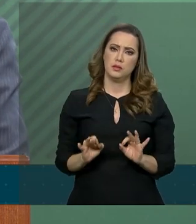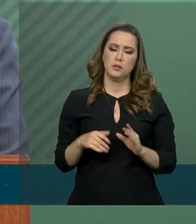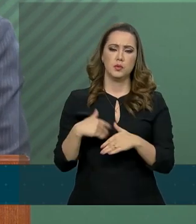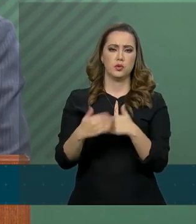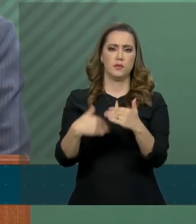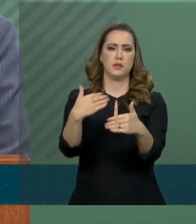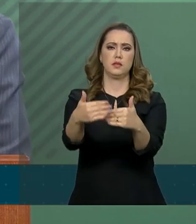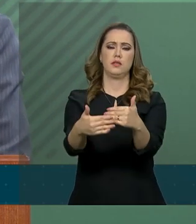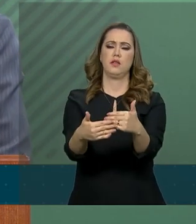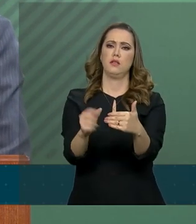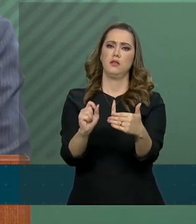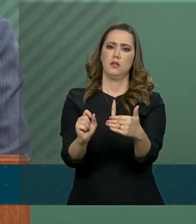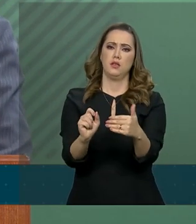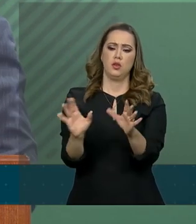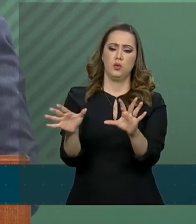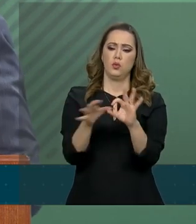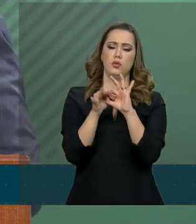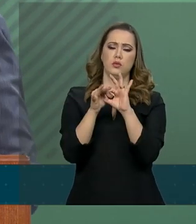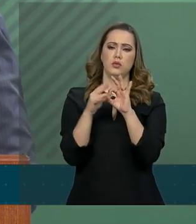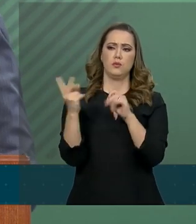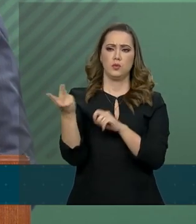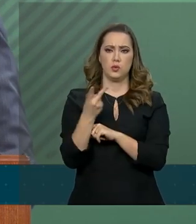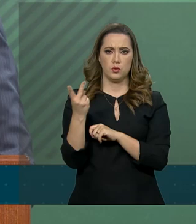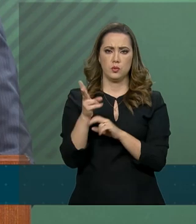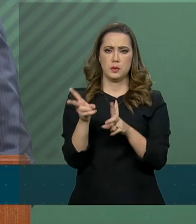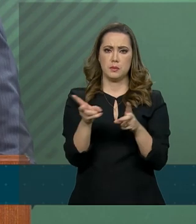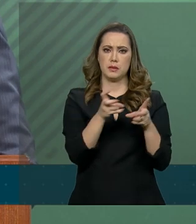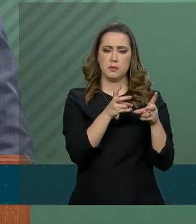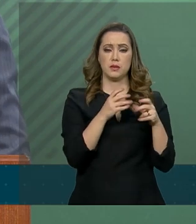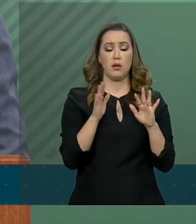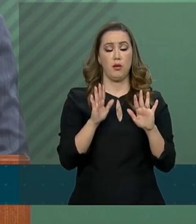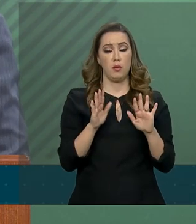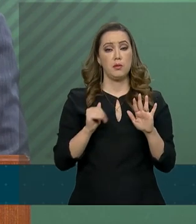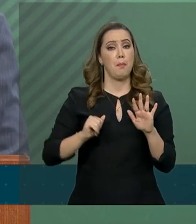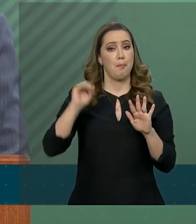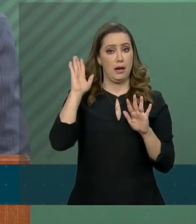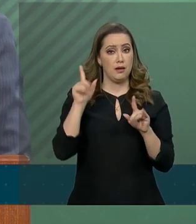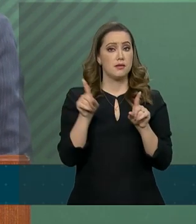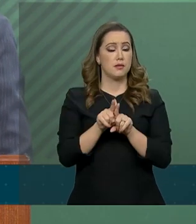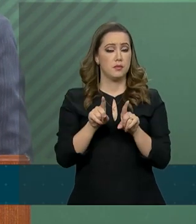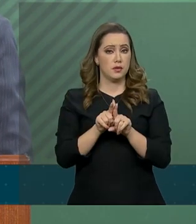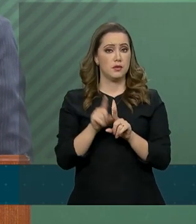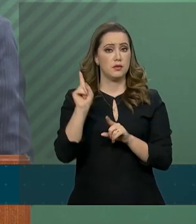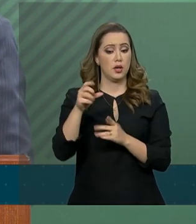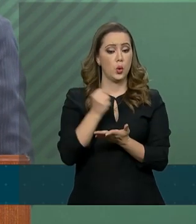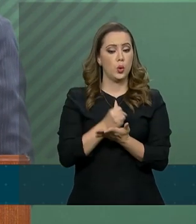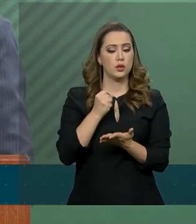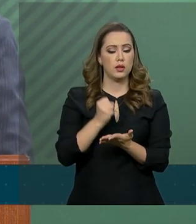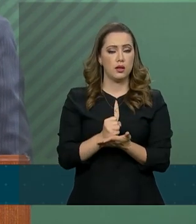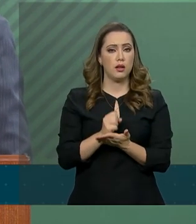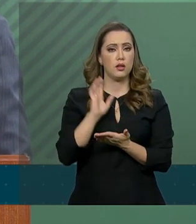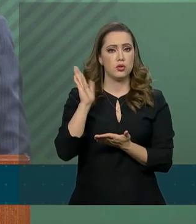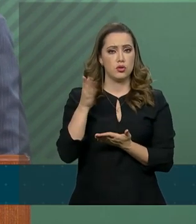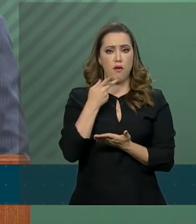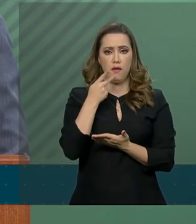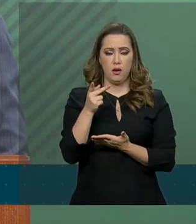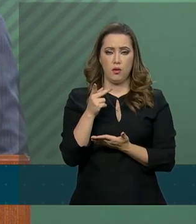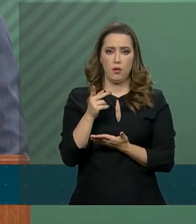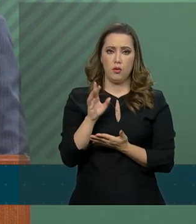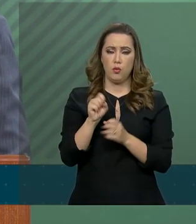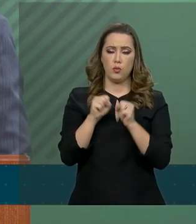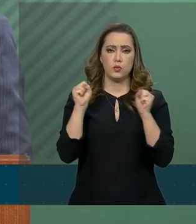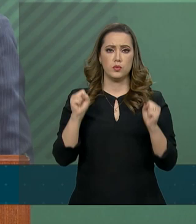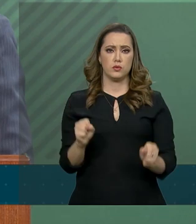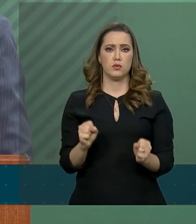avançará conjugando essas duas percepções. E mais, será contratado, e ele já afirmou isso, um